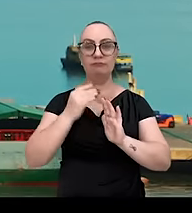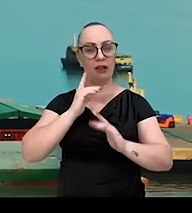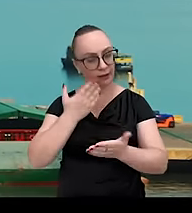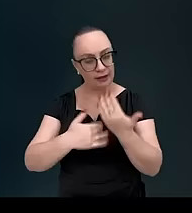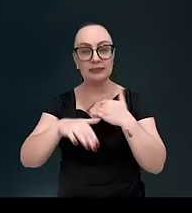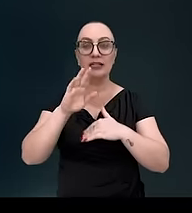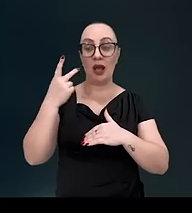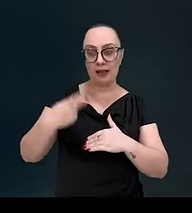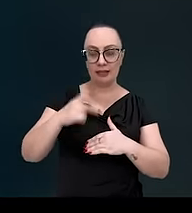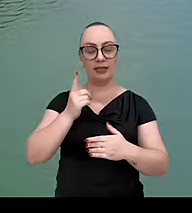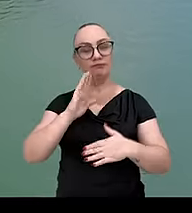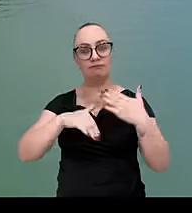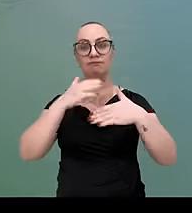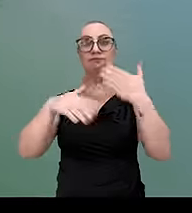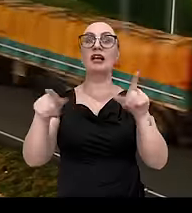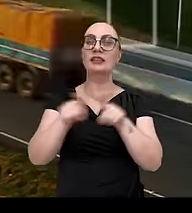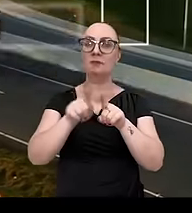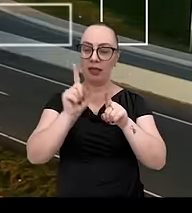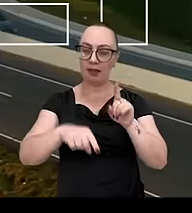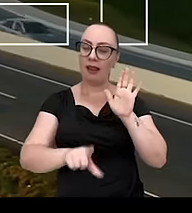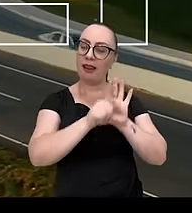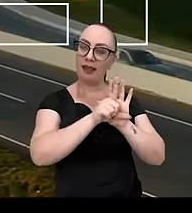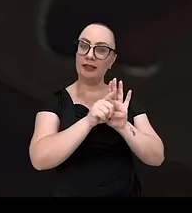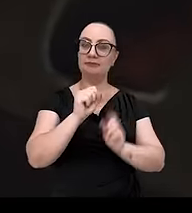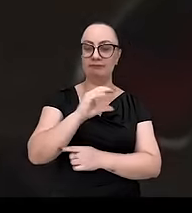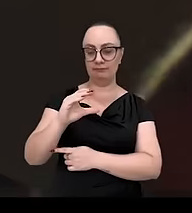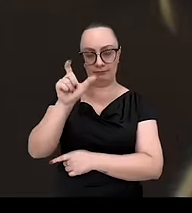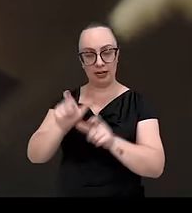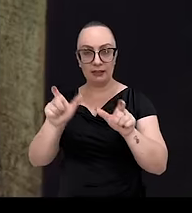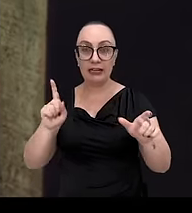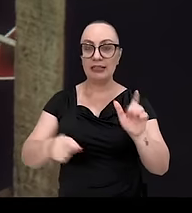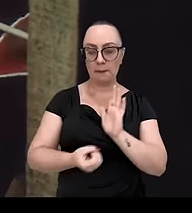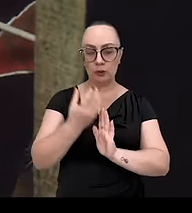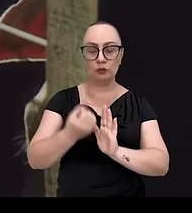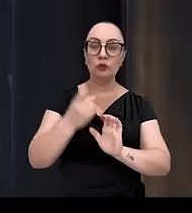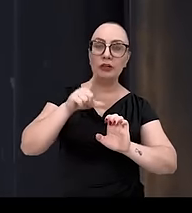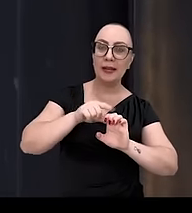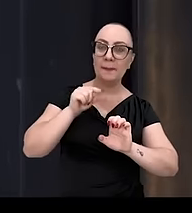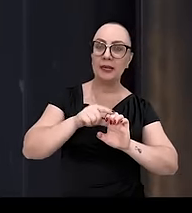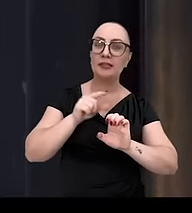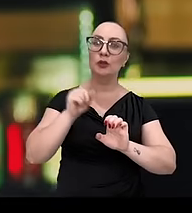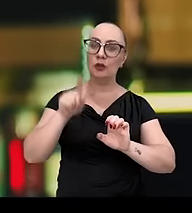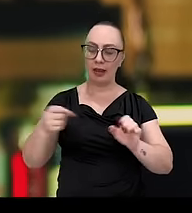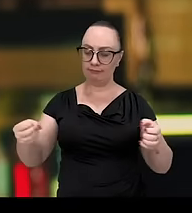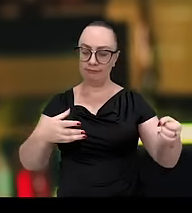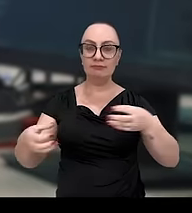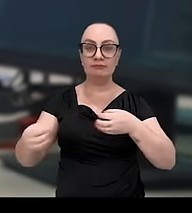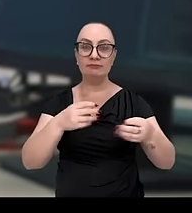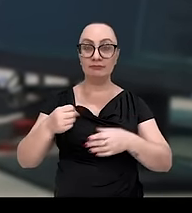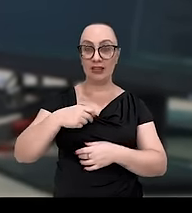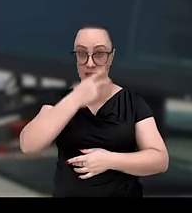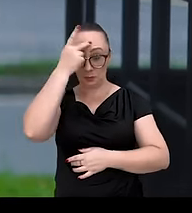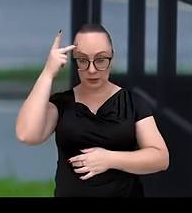crescendo. Aqui o desenvolvimento também é de lei. O catarinense é produtor, é empreendedor, é